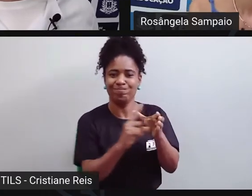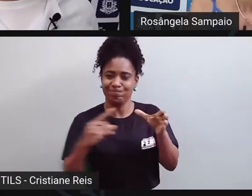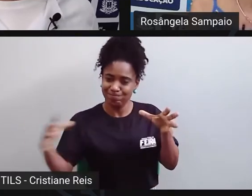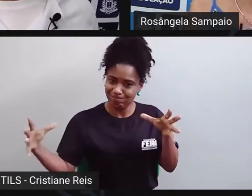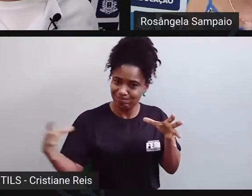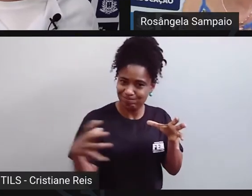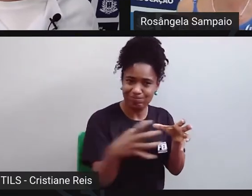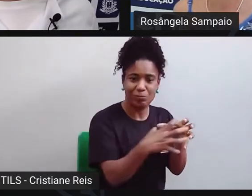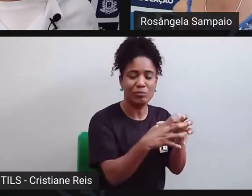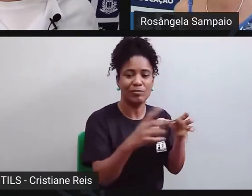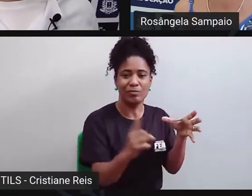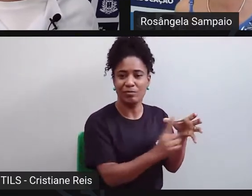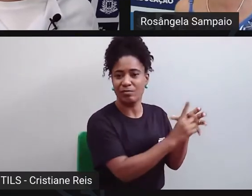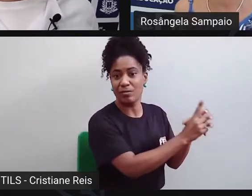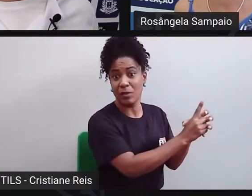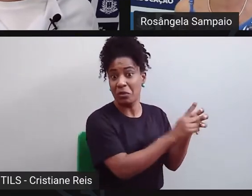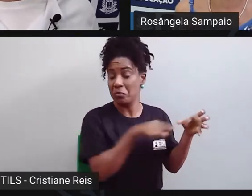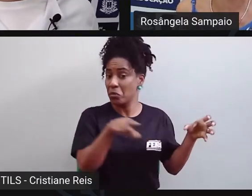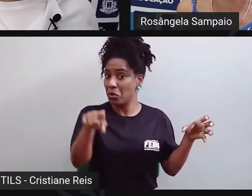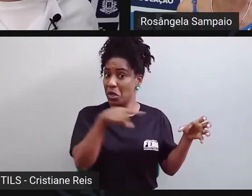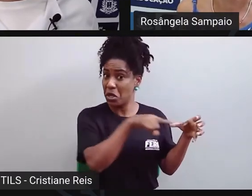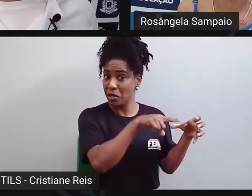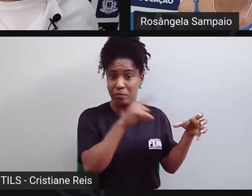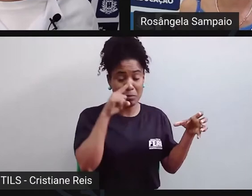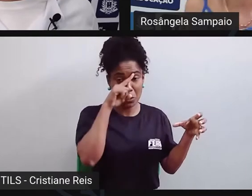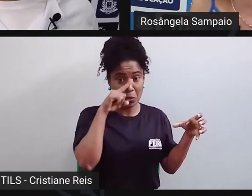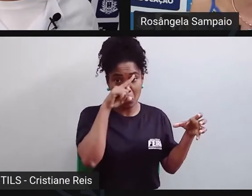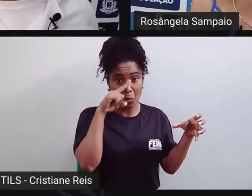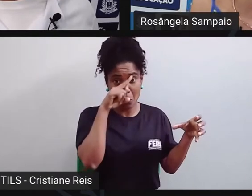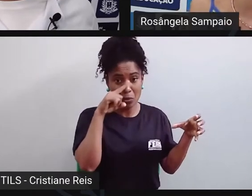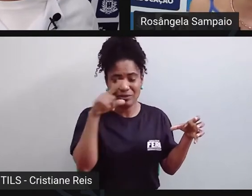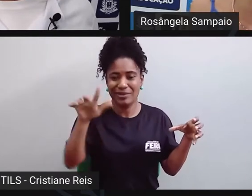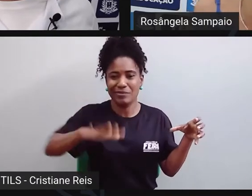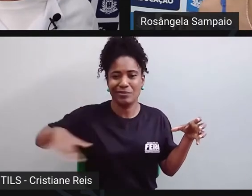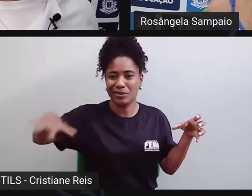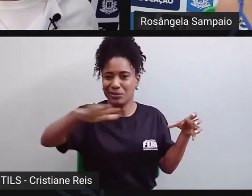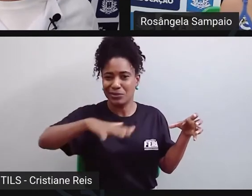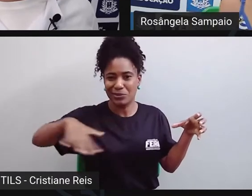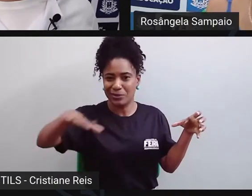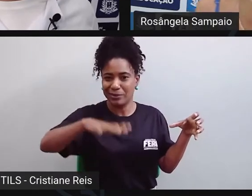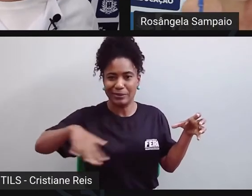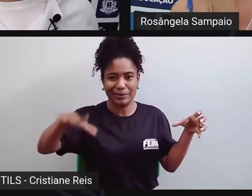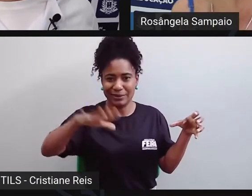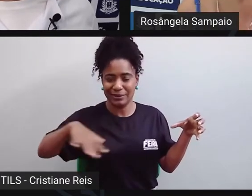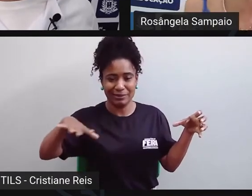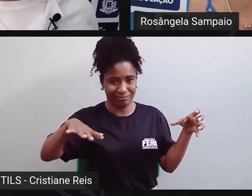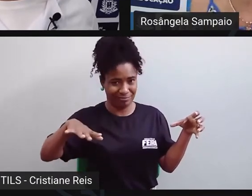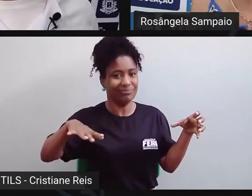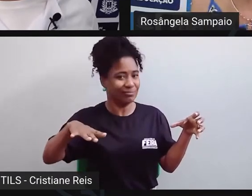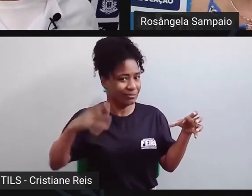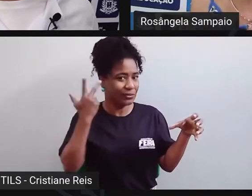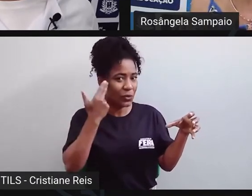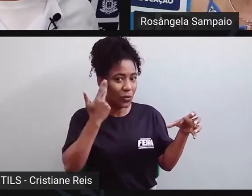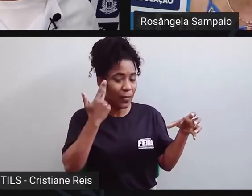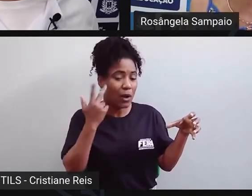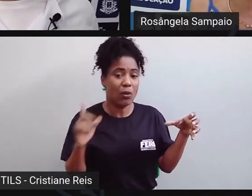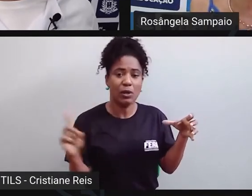para proteger a sociedade. Só que isso nunca foi, na verdade, um tratamento